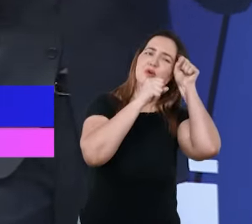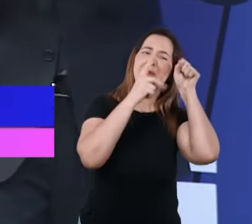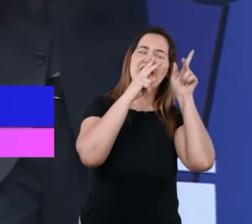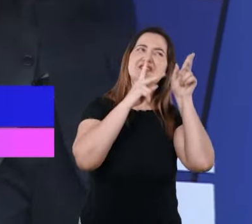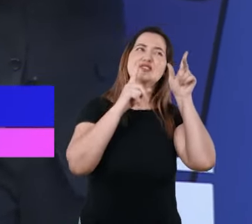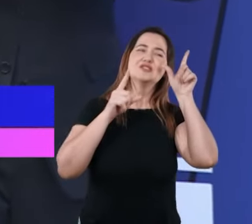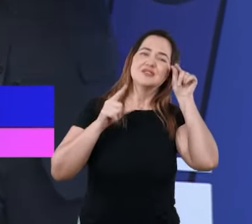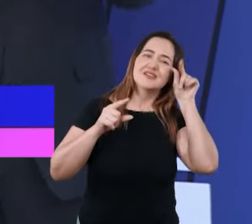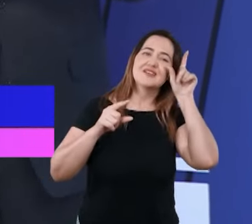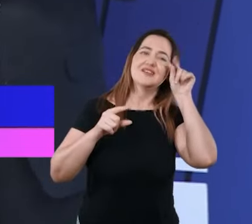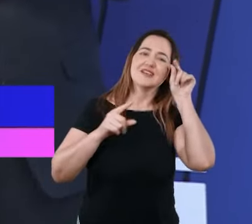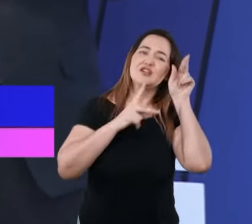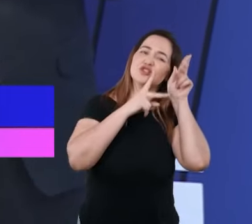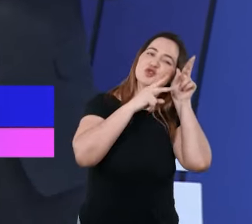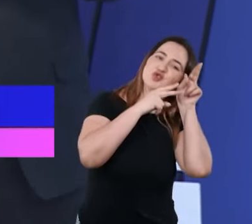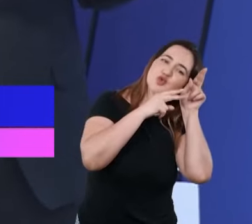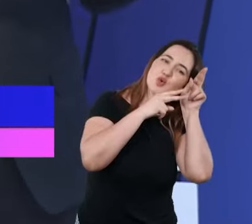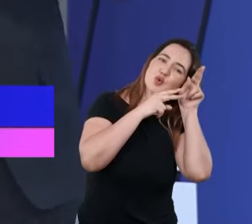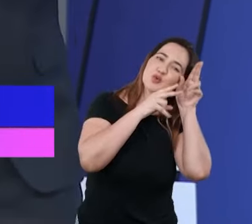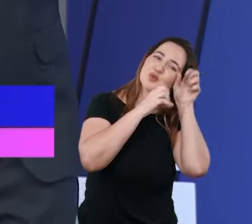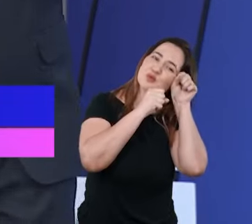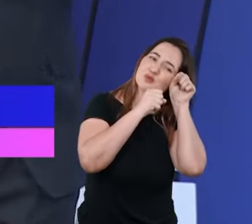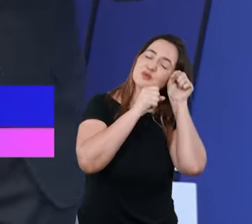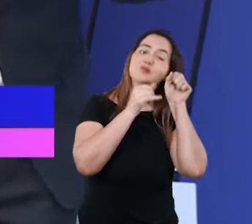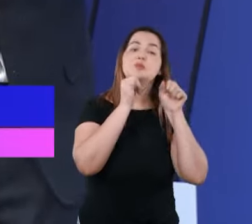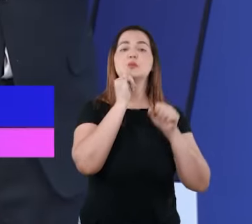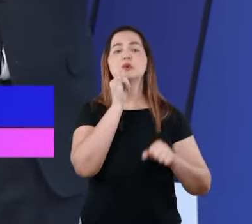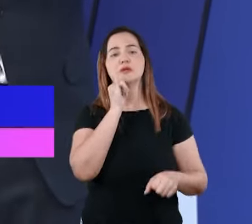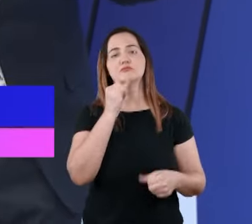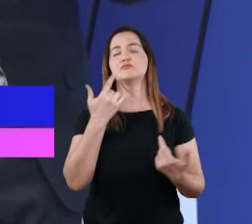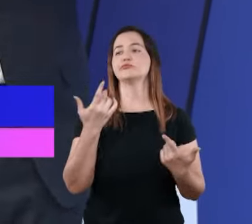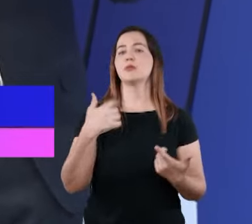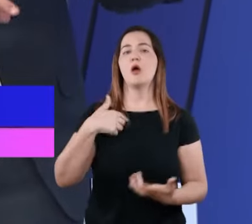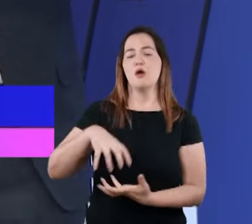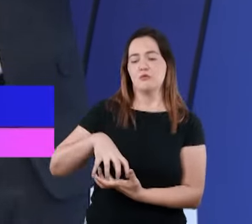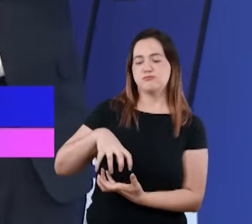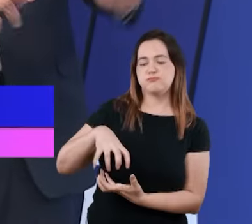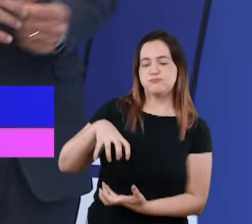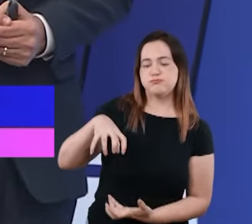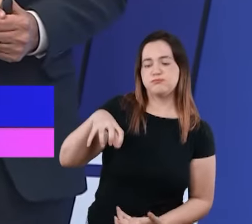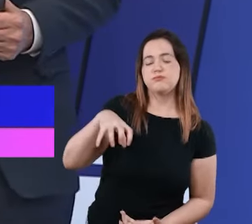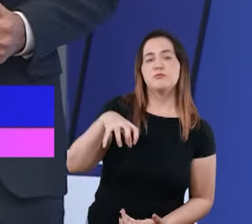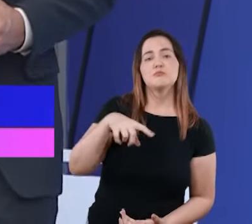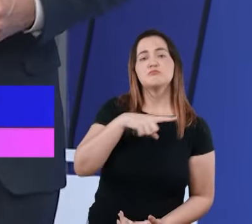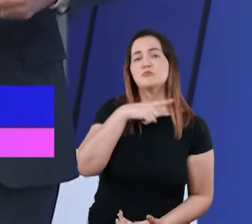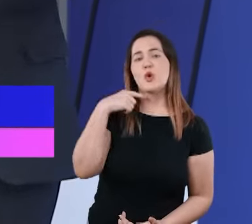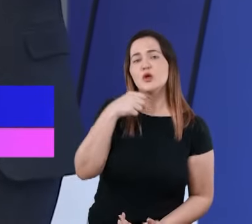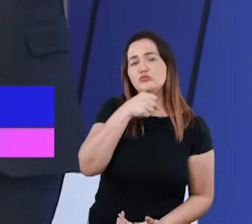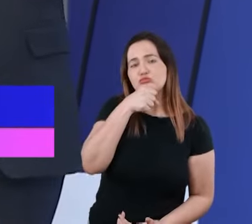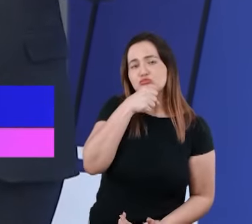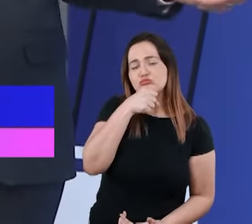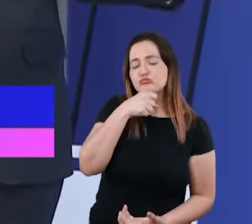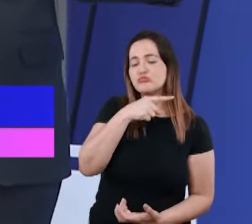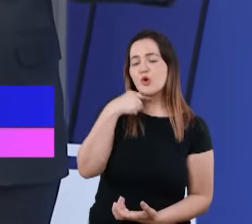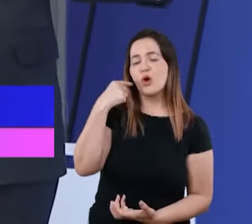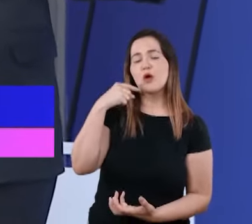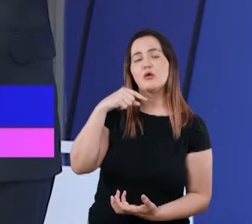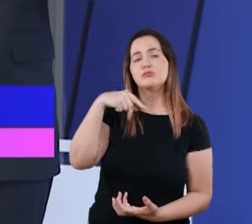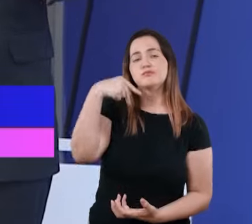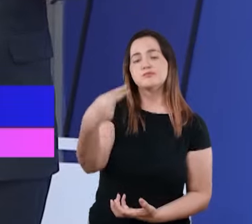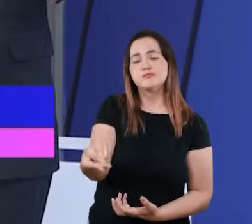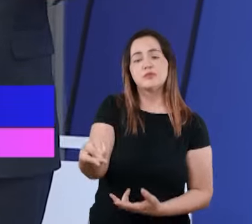É a morte que todos aqueles que descansaram da jornada dessa vida estão, porque vão ressuscitar.